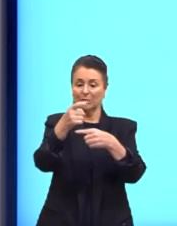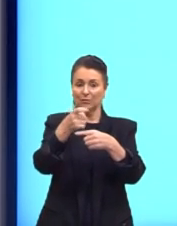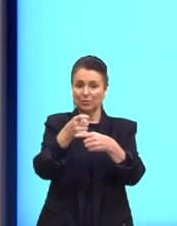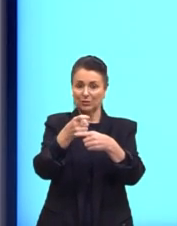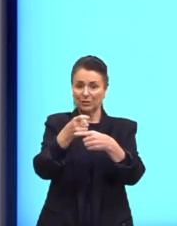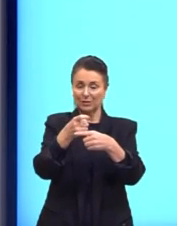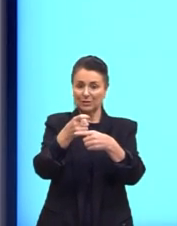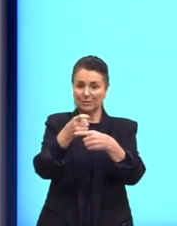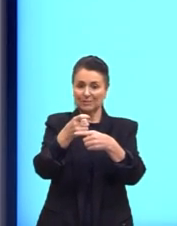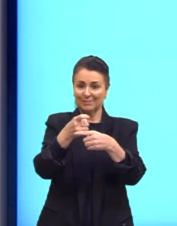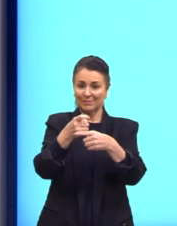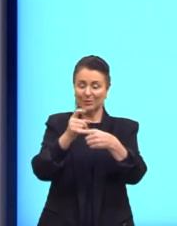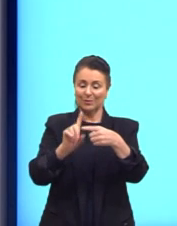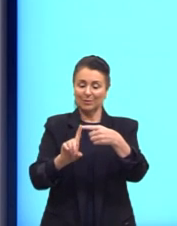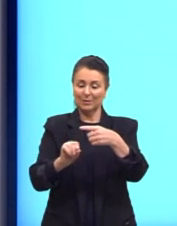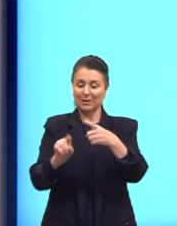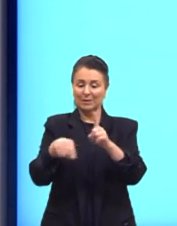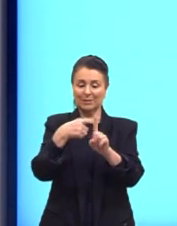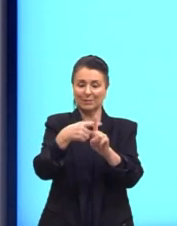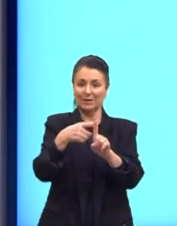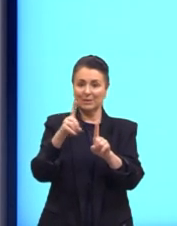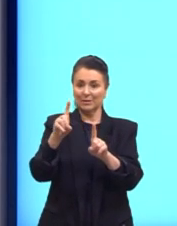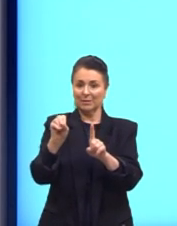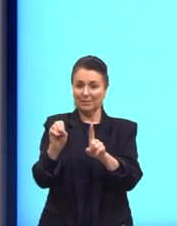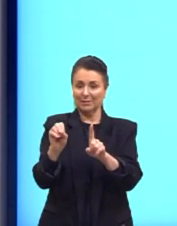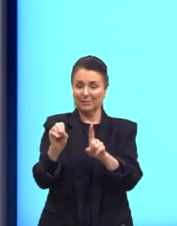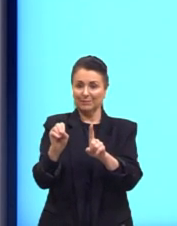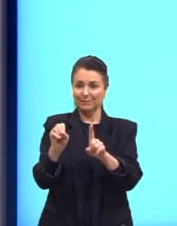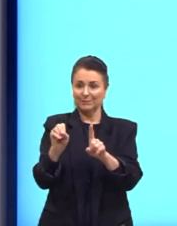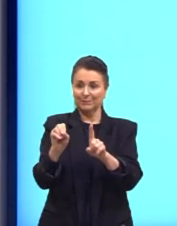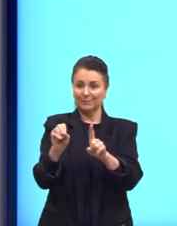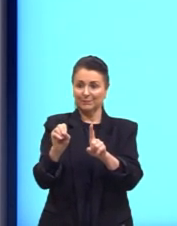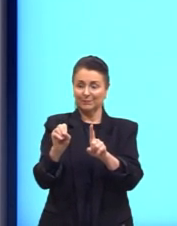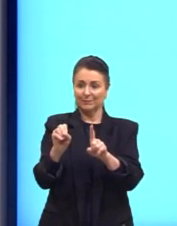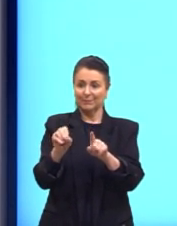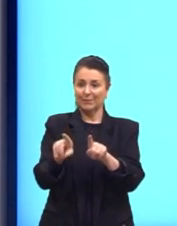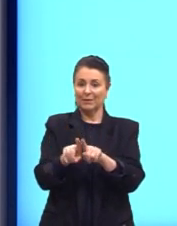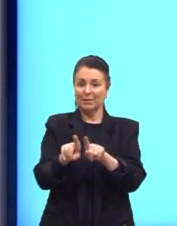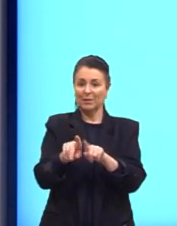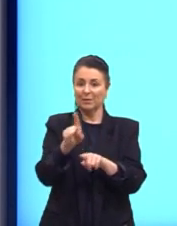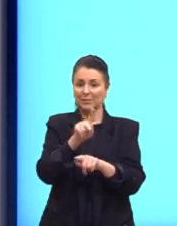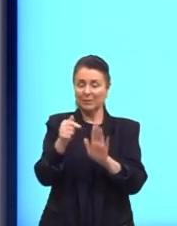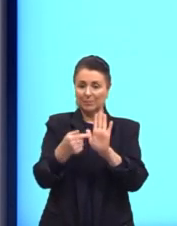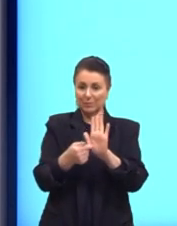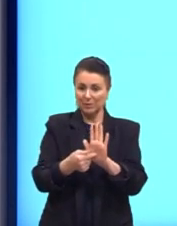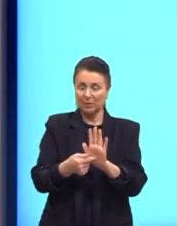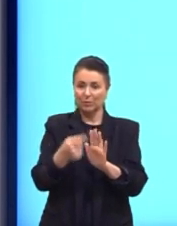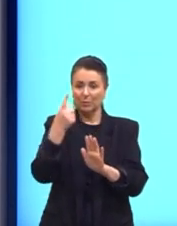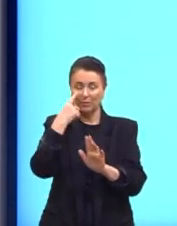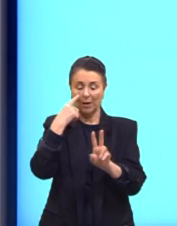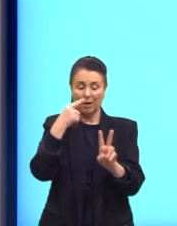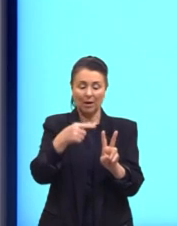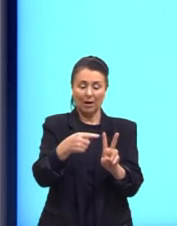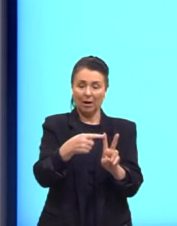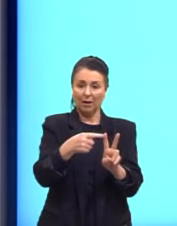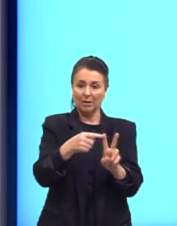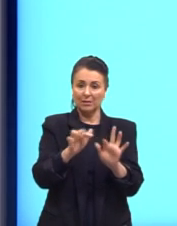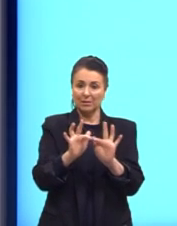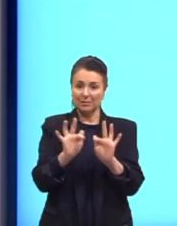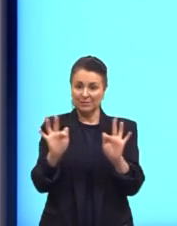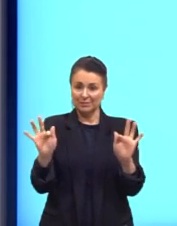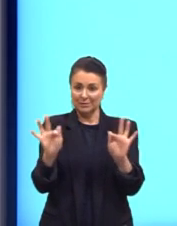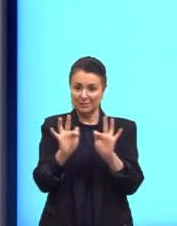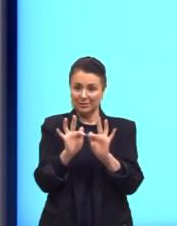mais 50. Aqui, gente, eu coloquei para a gente verificar a raiz da nossa função,